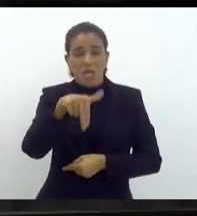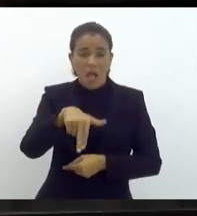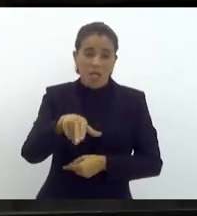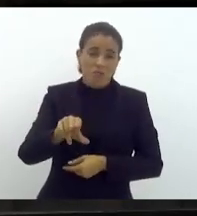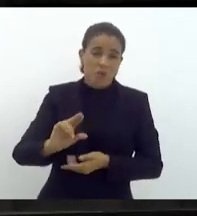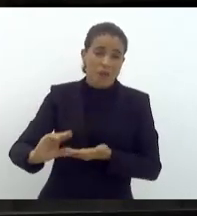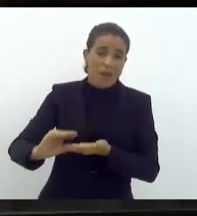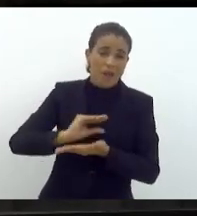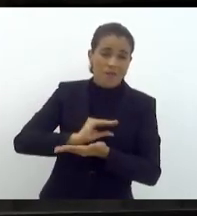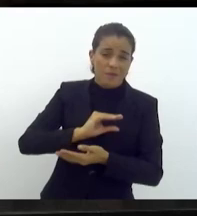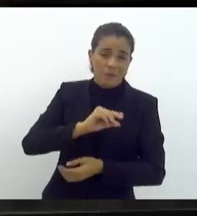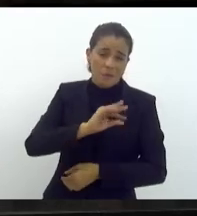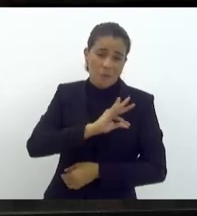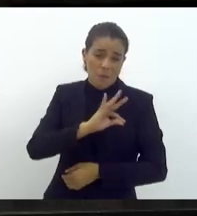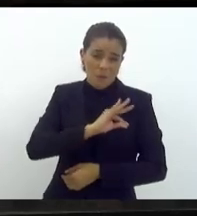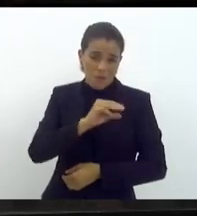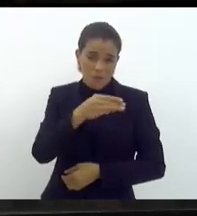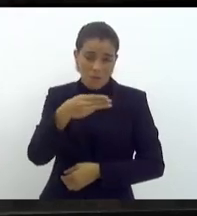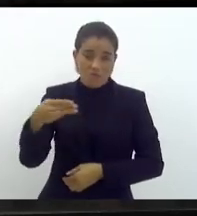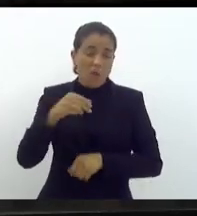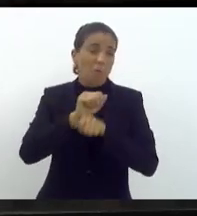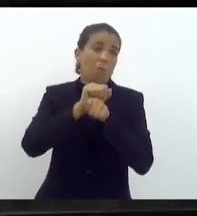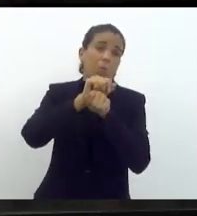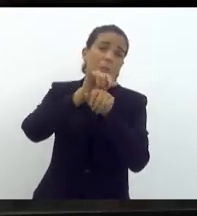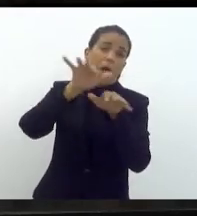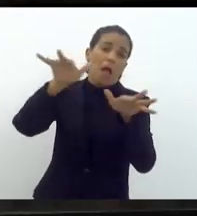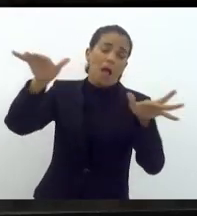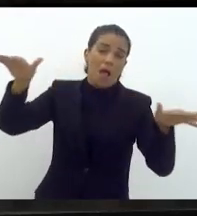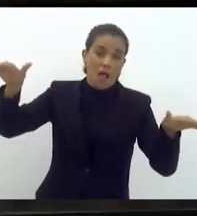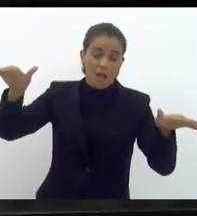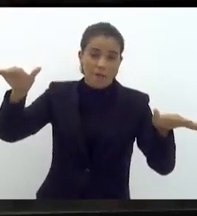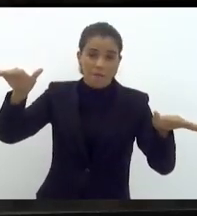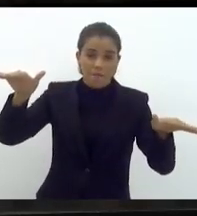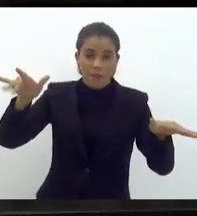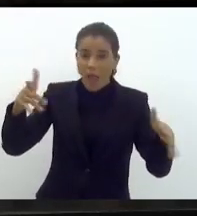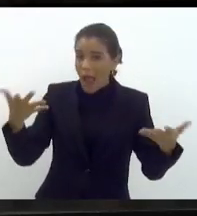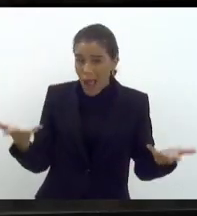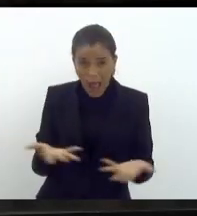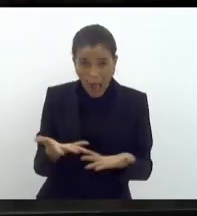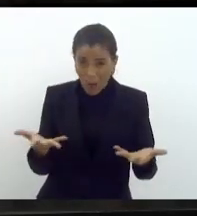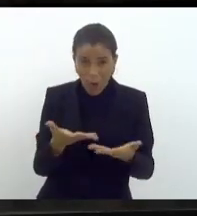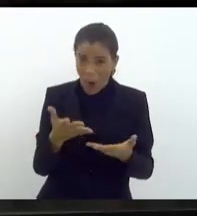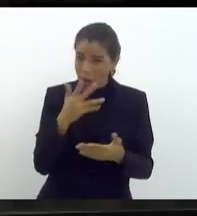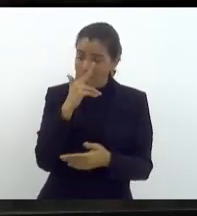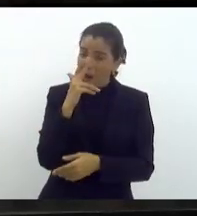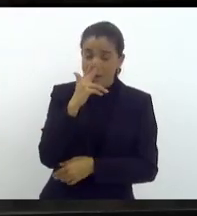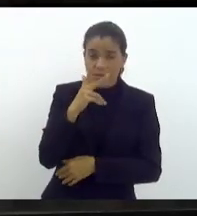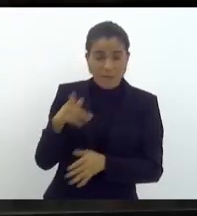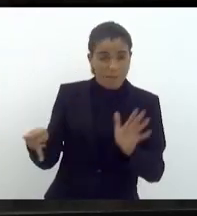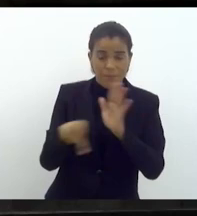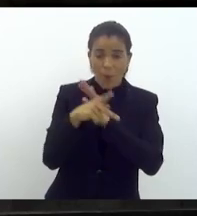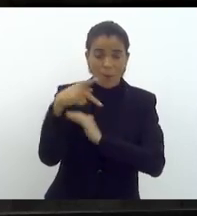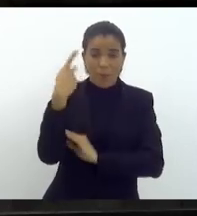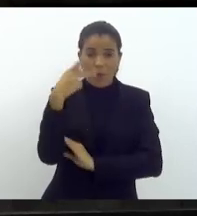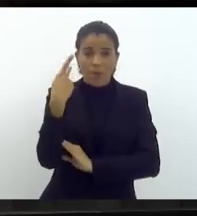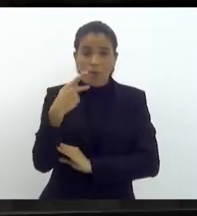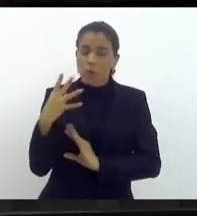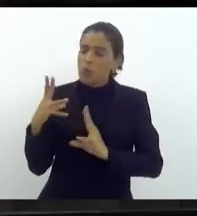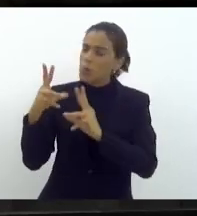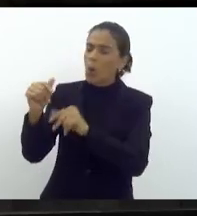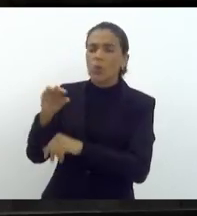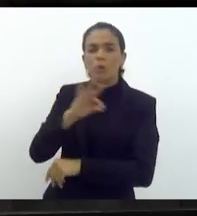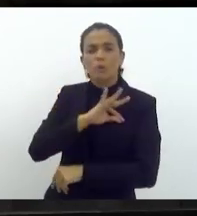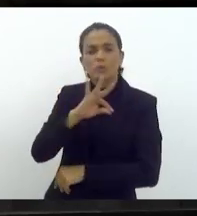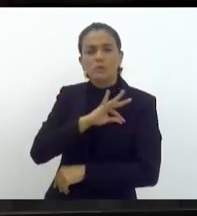policial militar. É uma briga que está aí polarizada em tudo quanto é lugar. Virou palanque político isso, Tia Ju. E todo policial que vem me